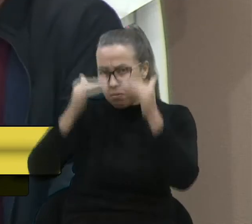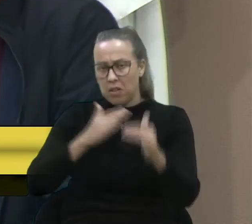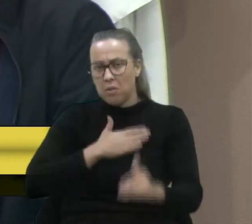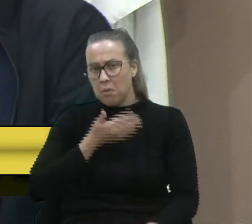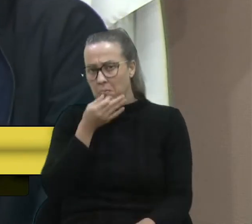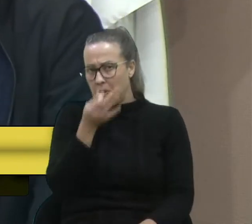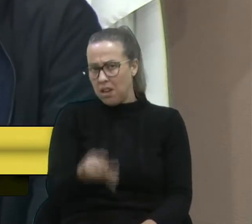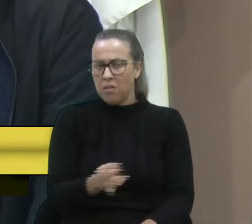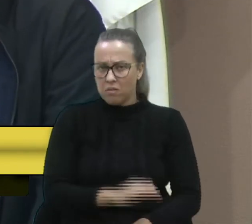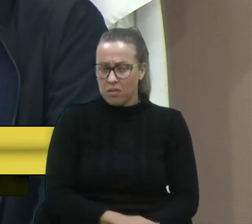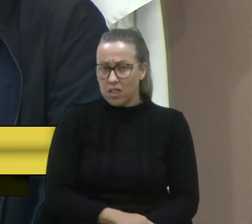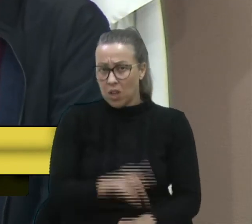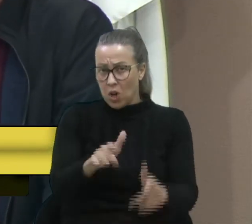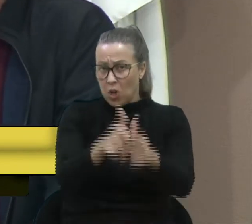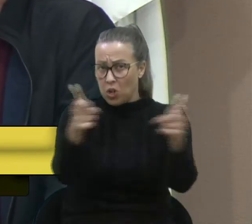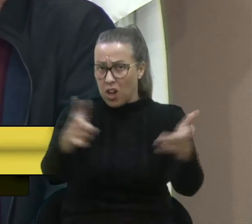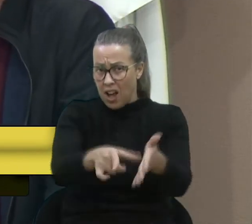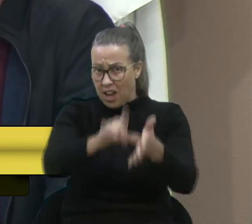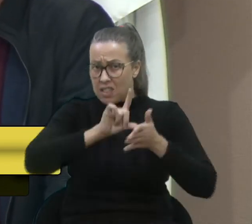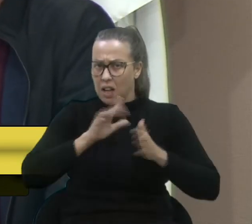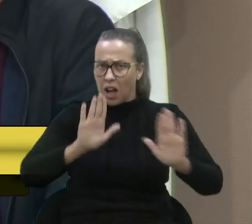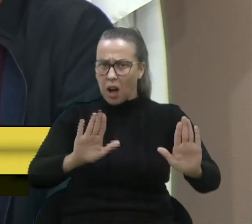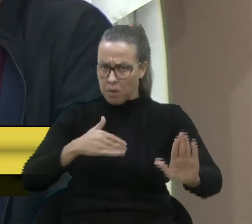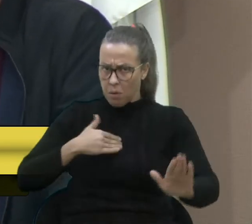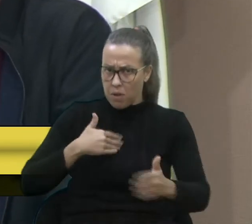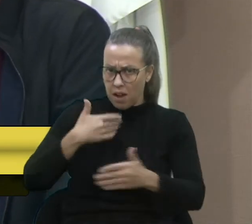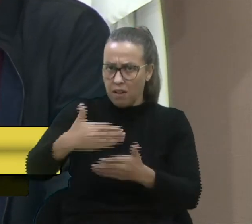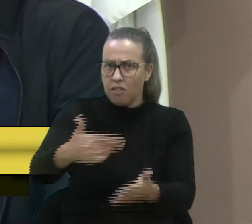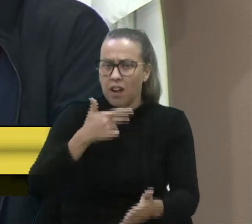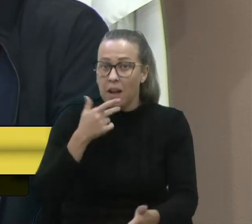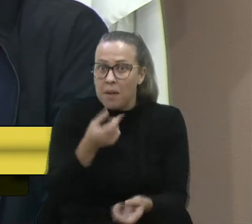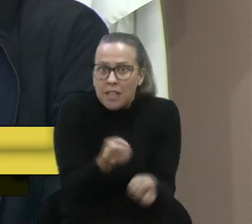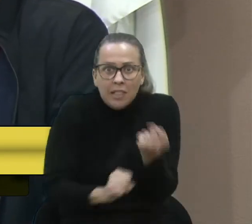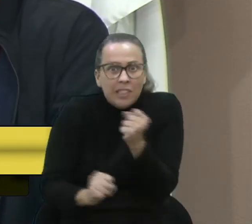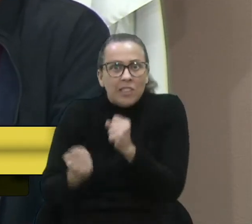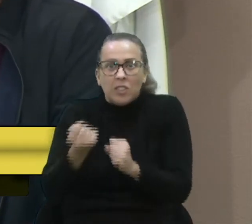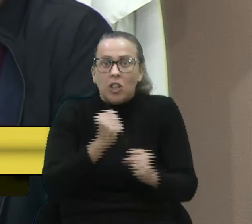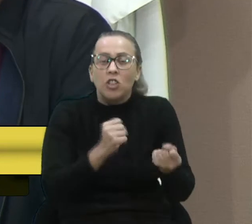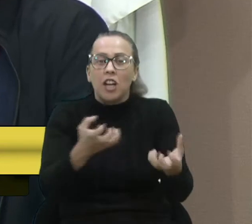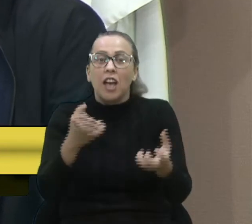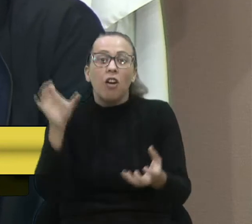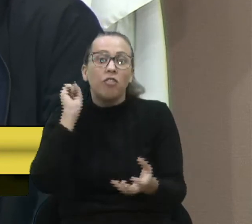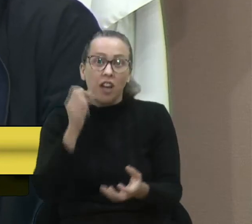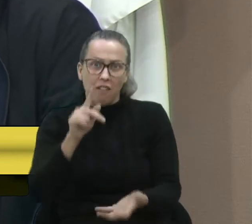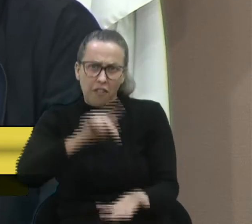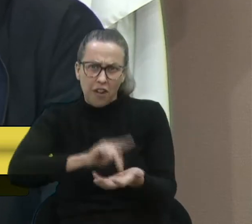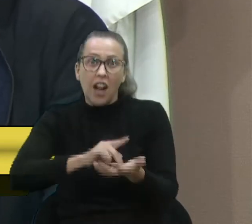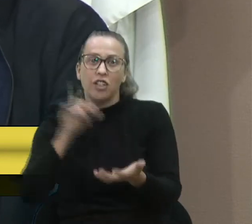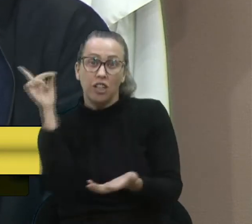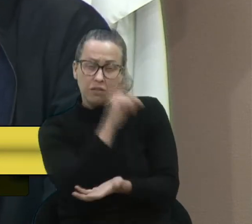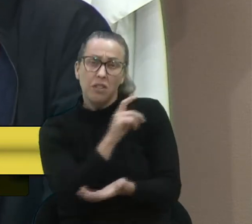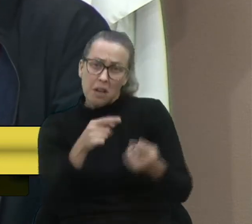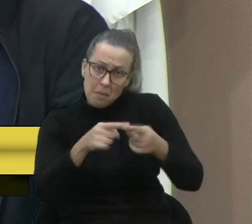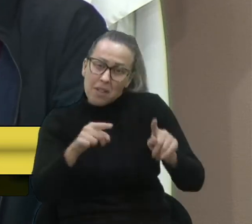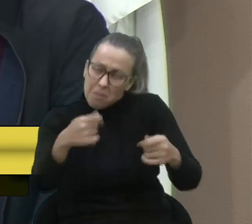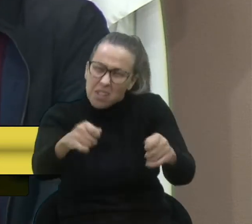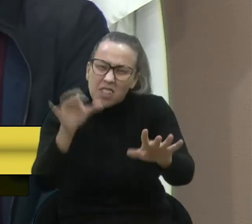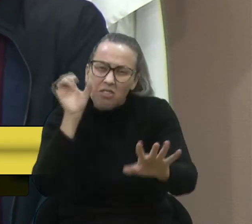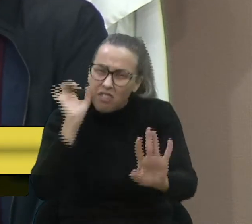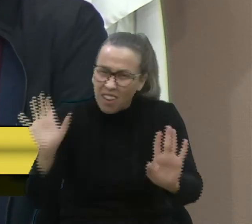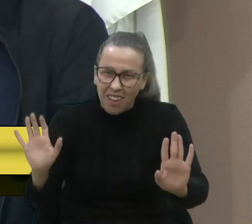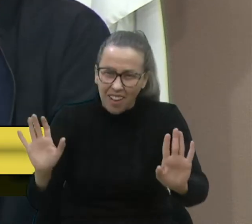Sobre os jornais, a senhora se antecipou, eu ia chegar lá, mas é assim, eu sei que a angústia de ouvir a verdade, às vezes, é tão difícil, mas a tem que ouvir, vereadora.